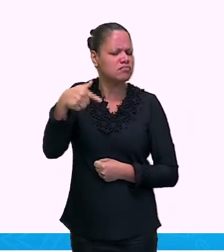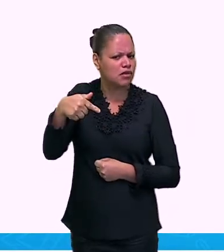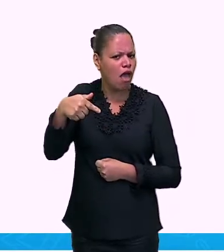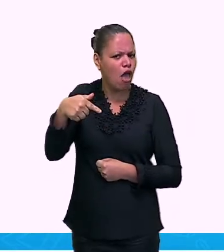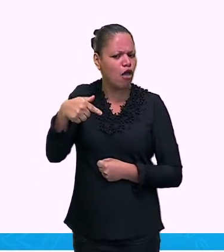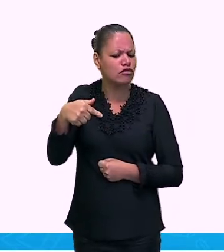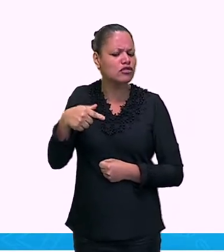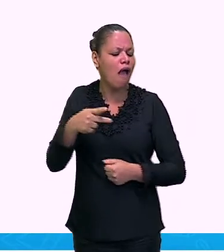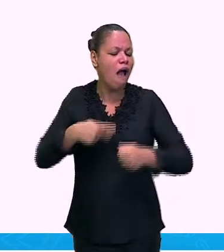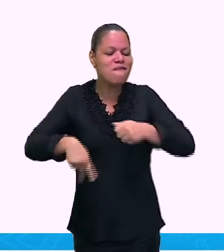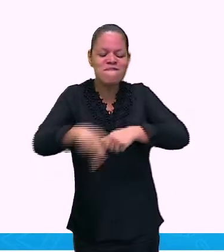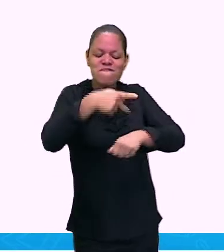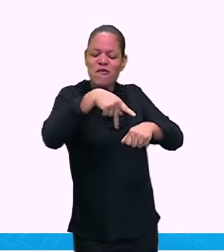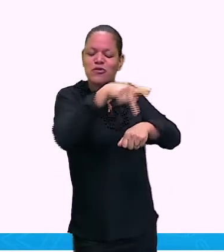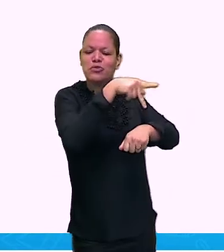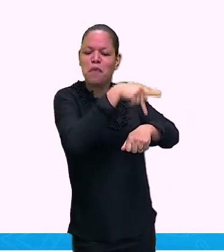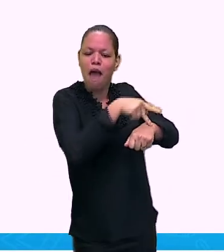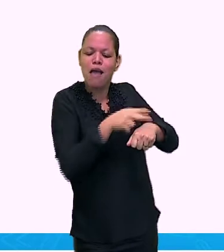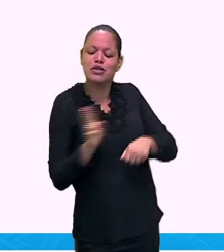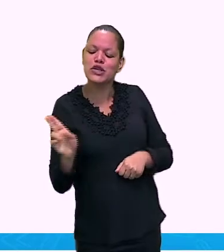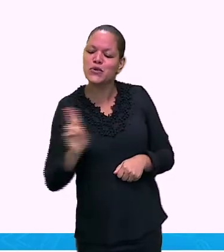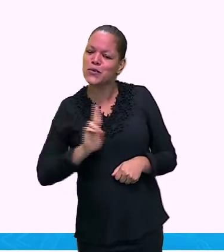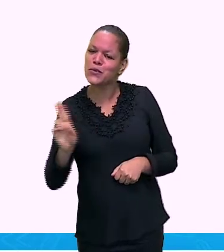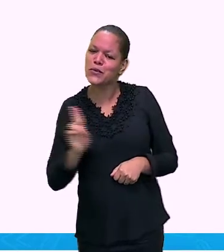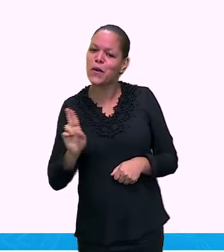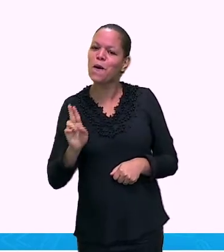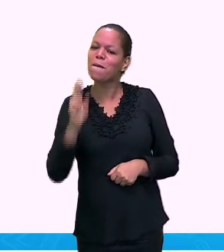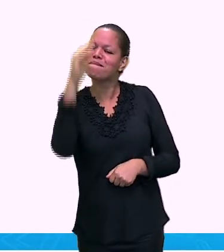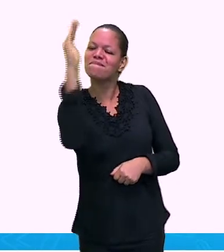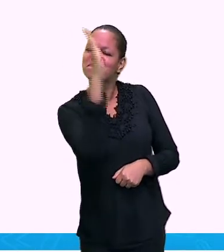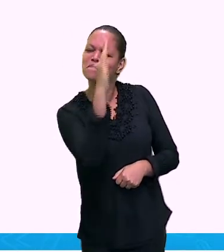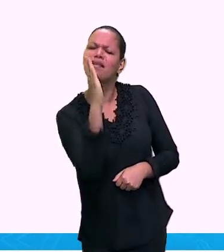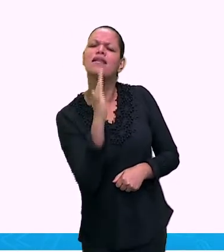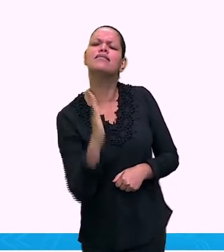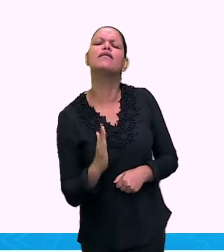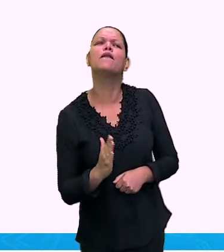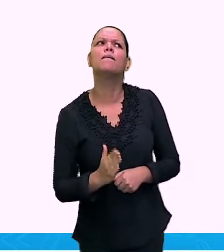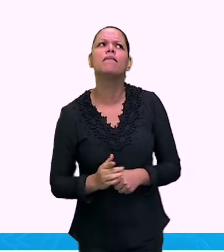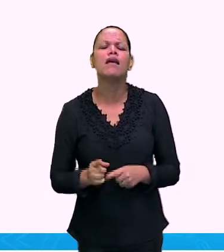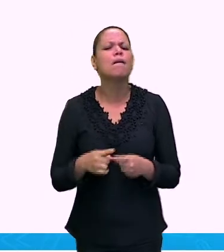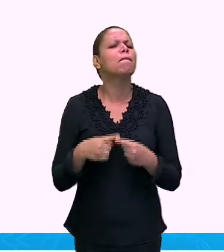Brasil. Professora, mas por quê?